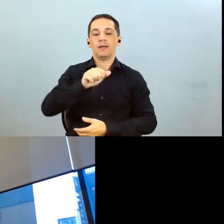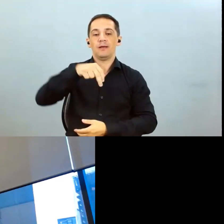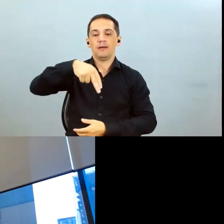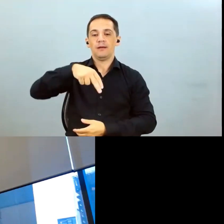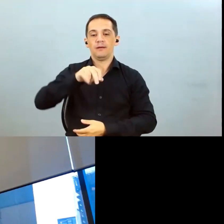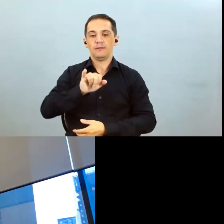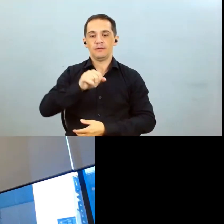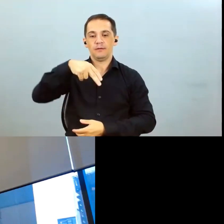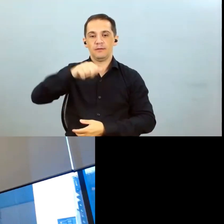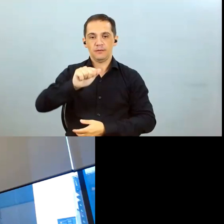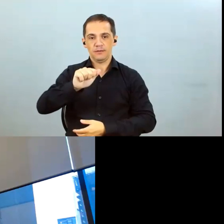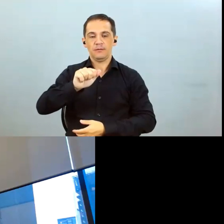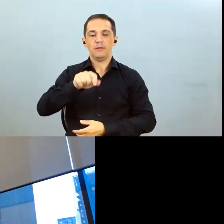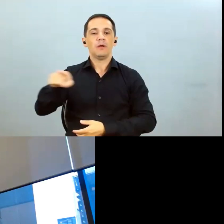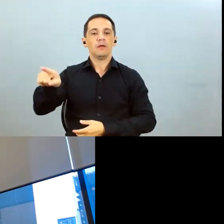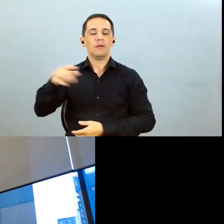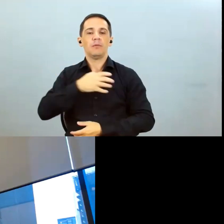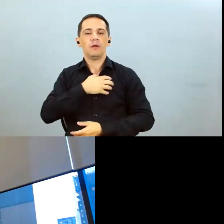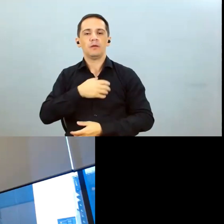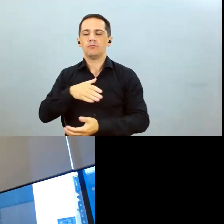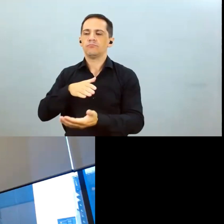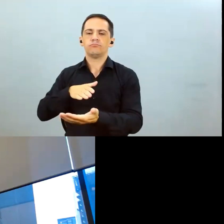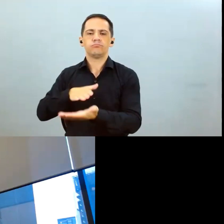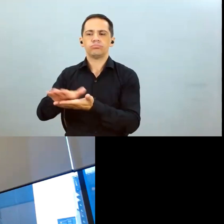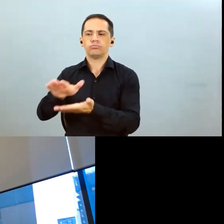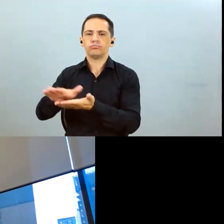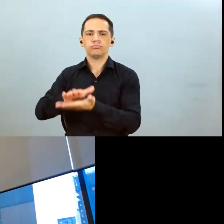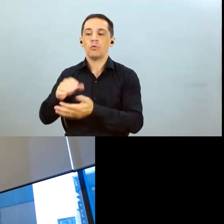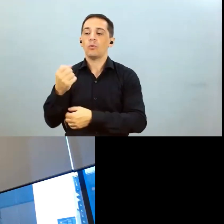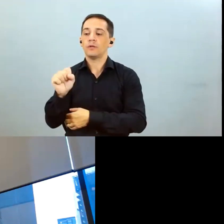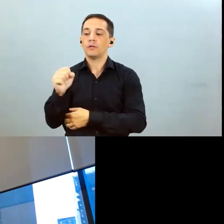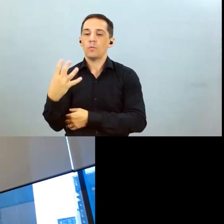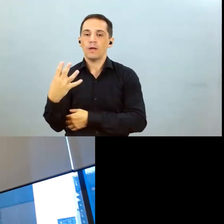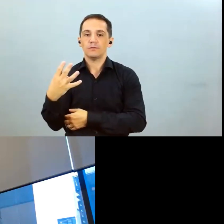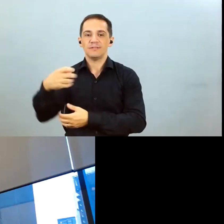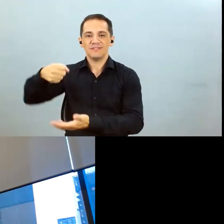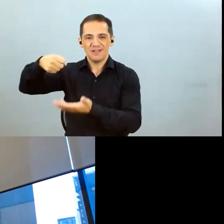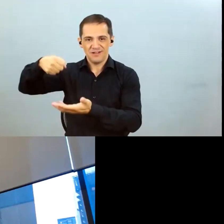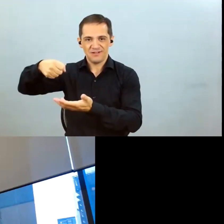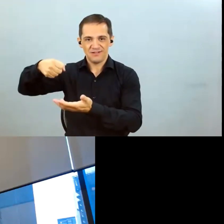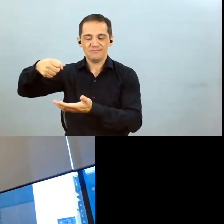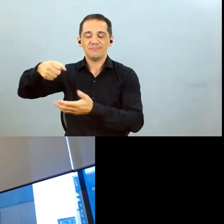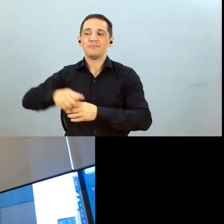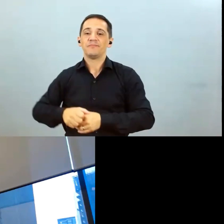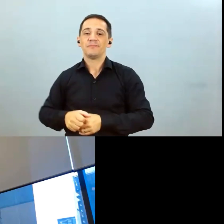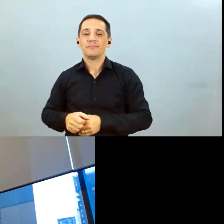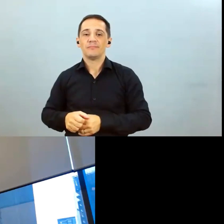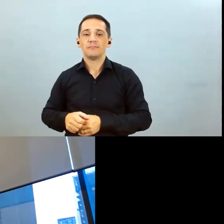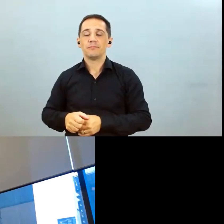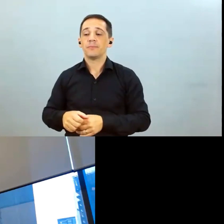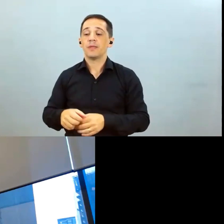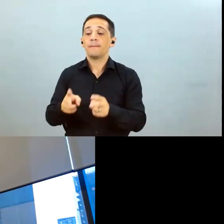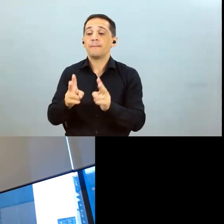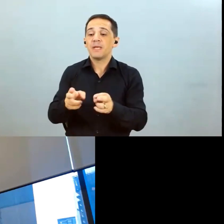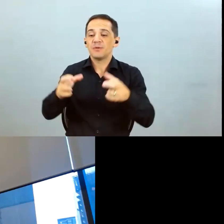bem a nossa bateu regra de produtividade 84 sacos por hectare de média ali na Bahia esse ano e teve na mesma região da Bahia